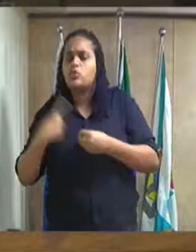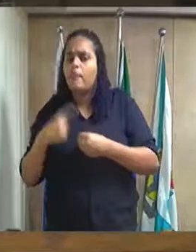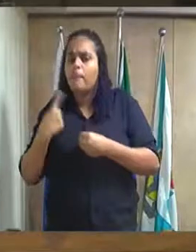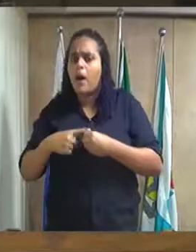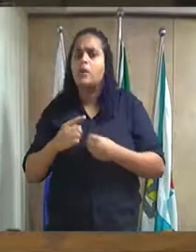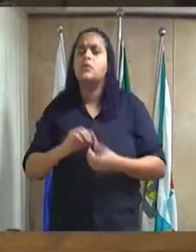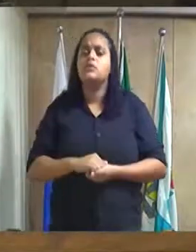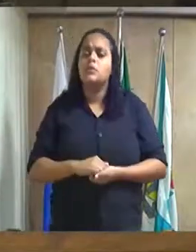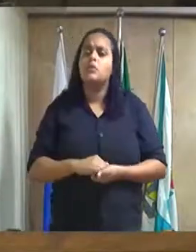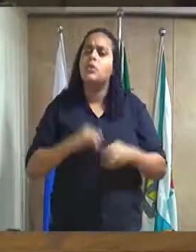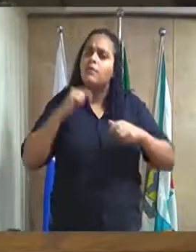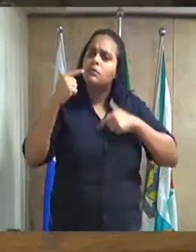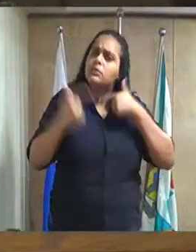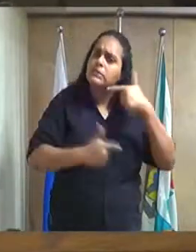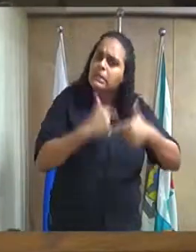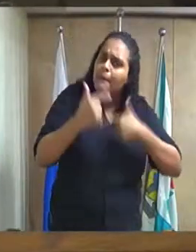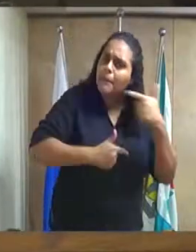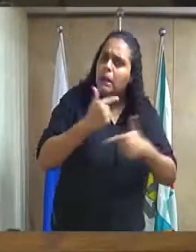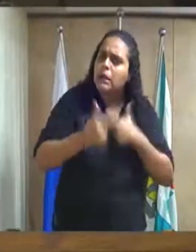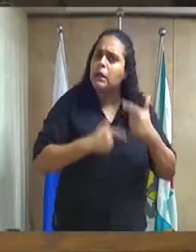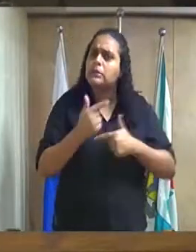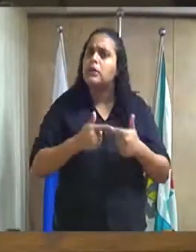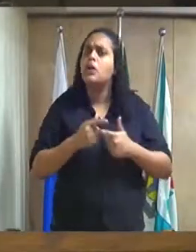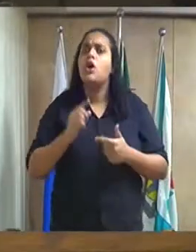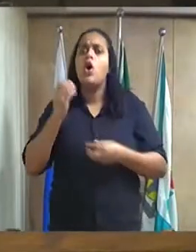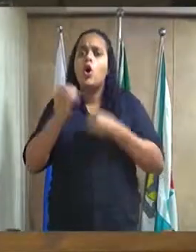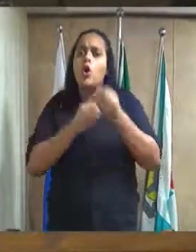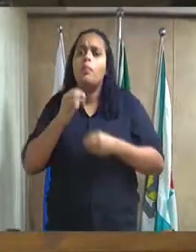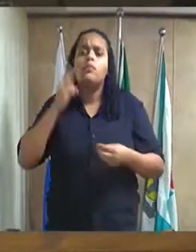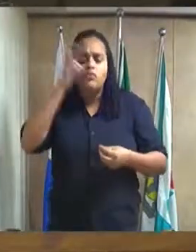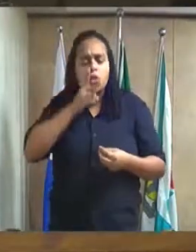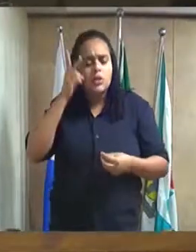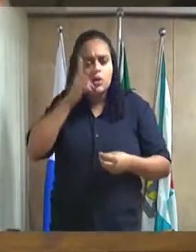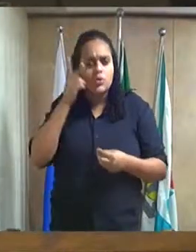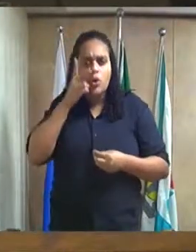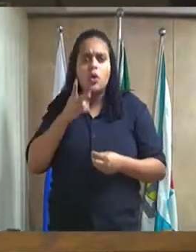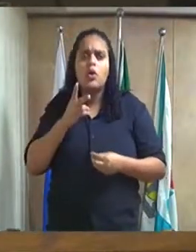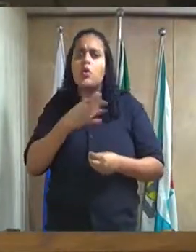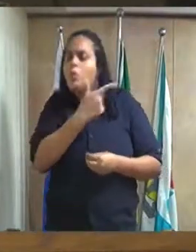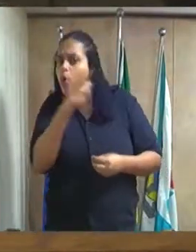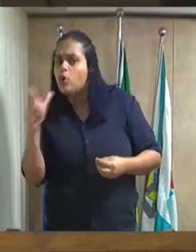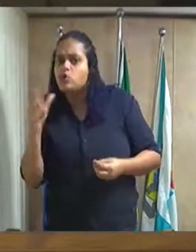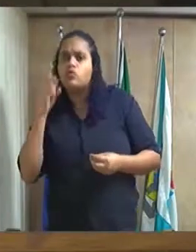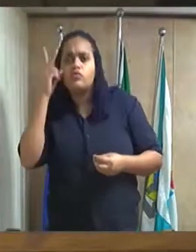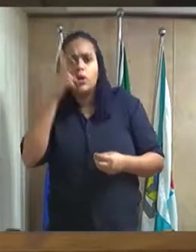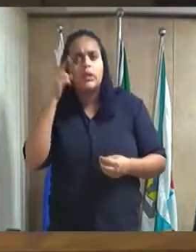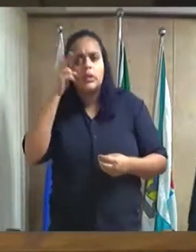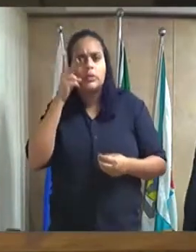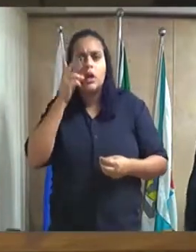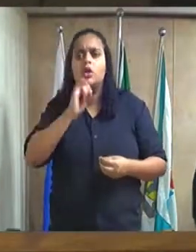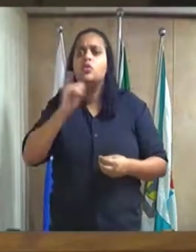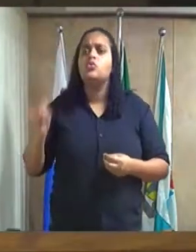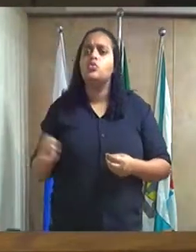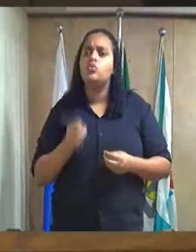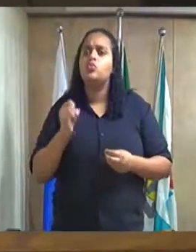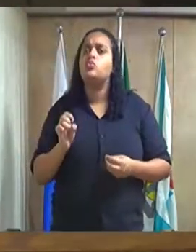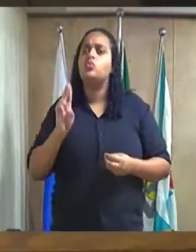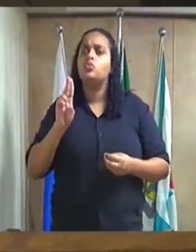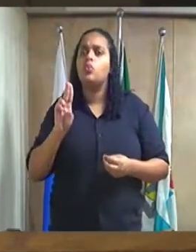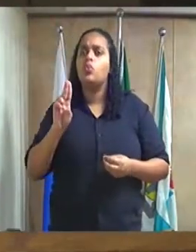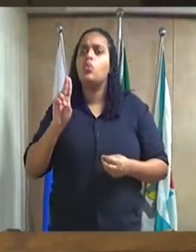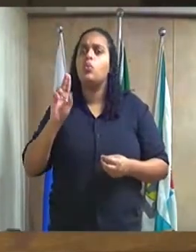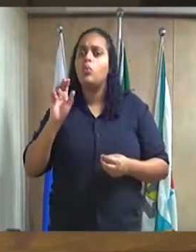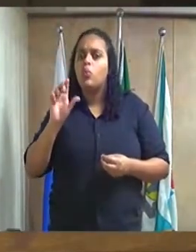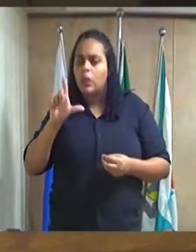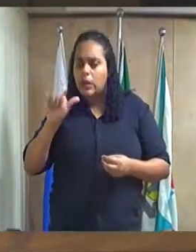e trabalhando incansavelmente, como o vereador Nivan, como os outros vereadores que, igual a Juliana, que está sempre na saúde, o Júnior,